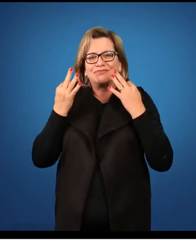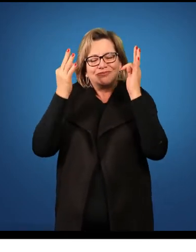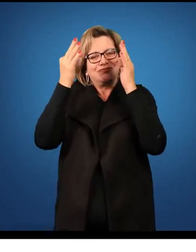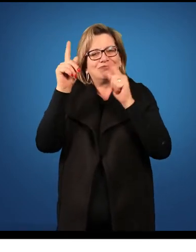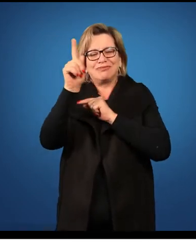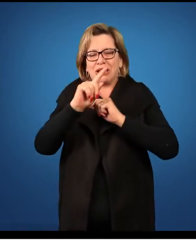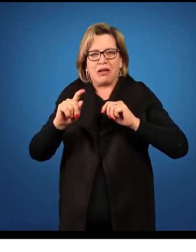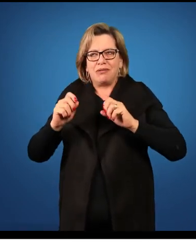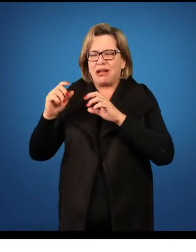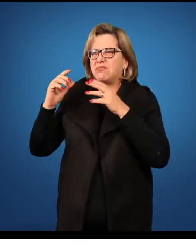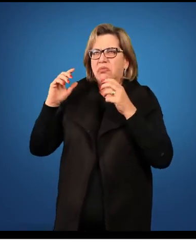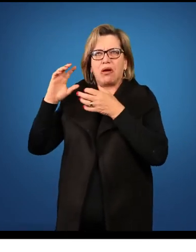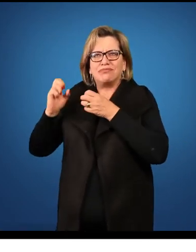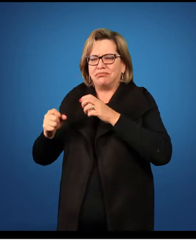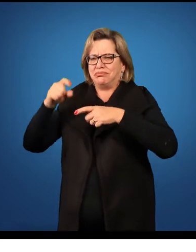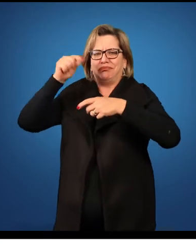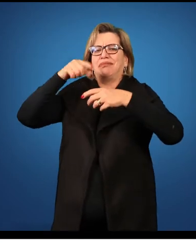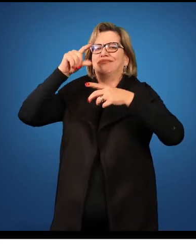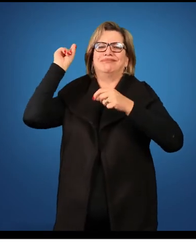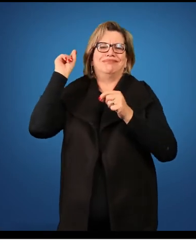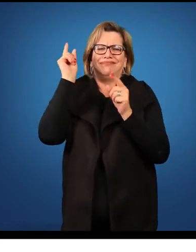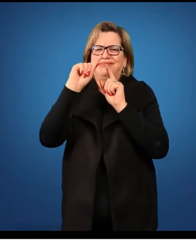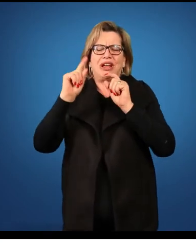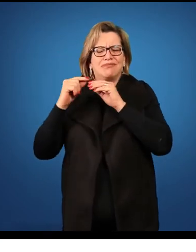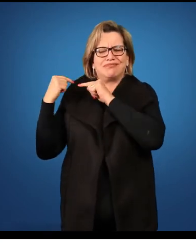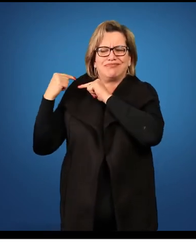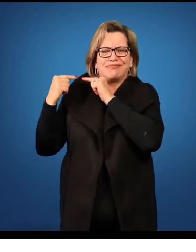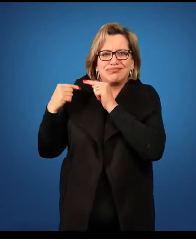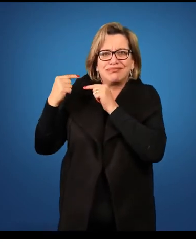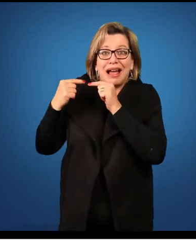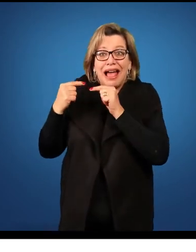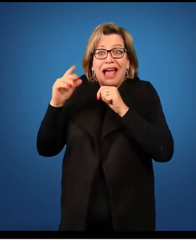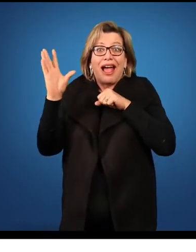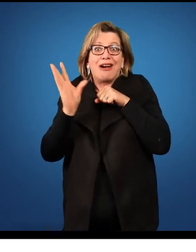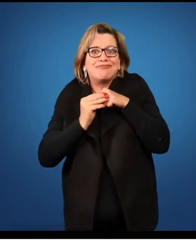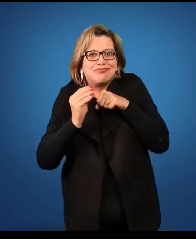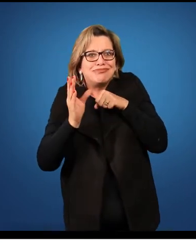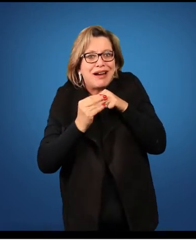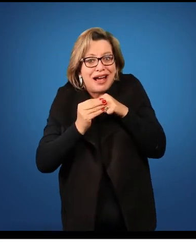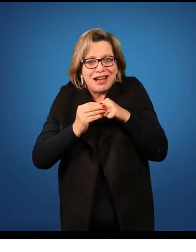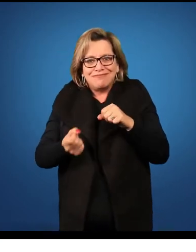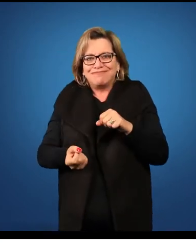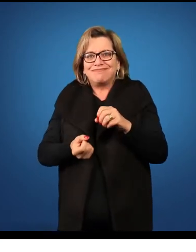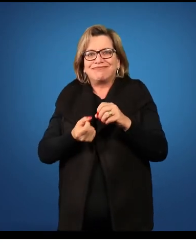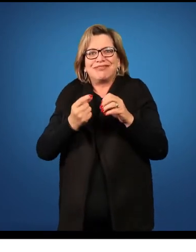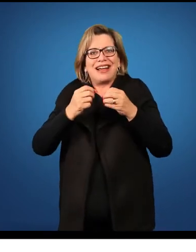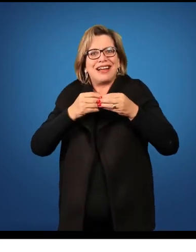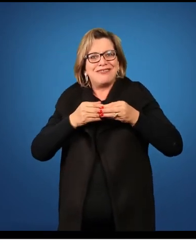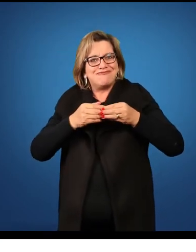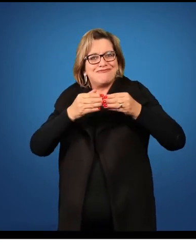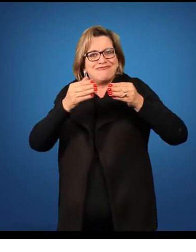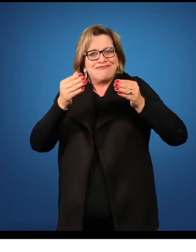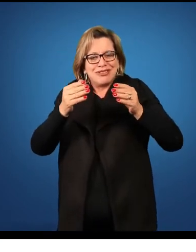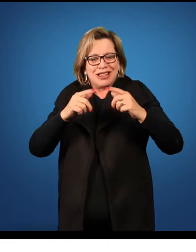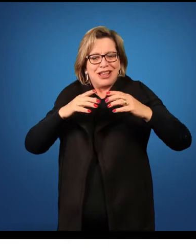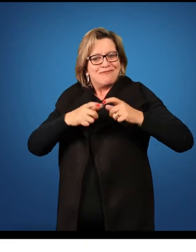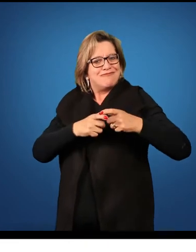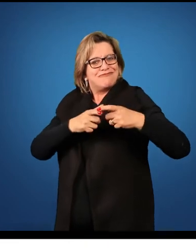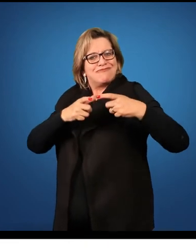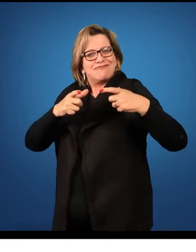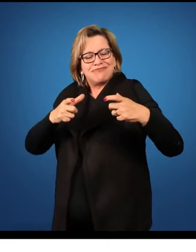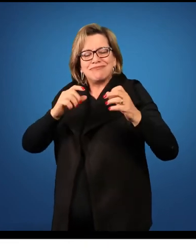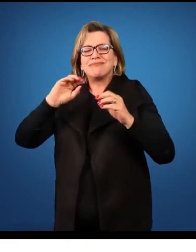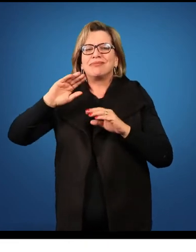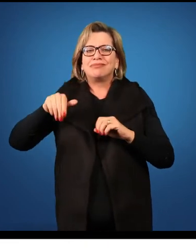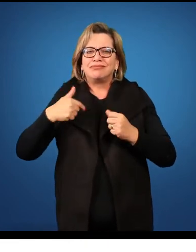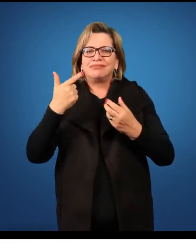surgiram do nada. E foi um acúmulo, nesse caso, de conhecimento, né, em que permitiu um avanço naquela determinada área.